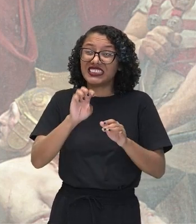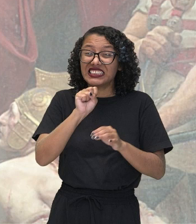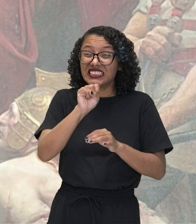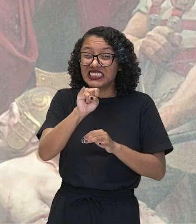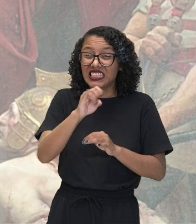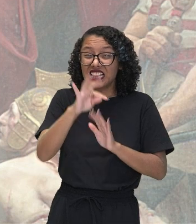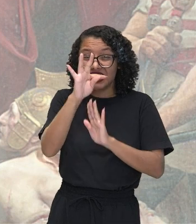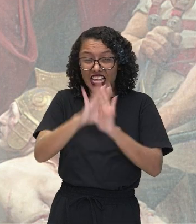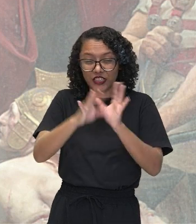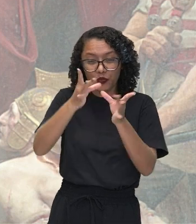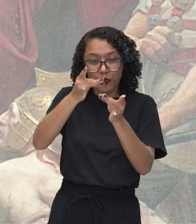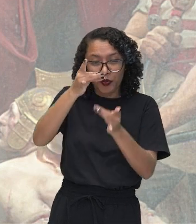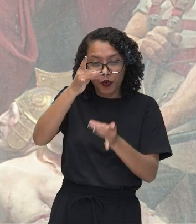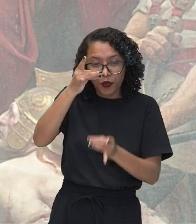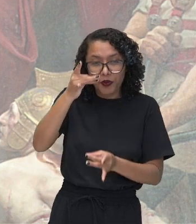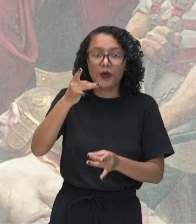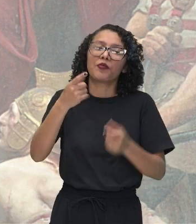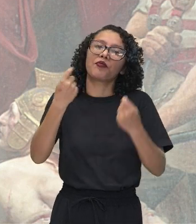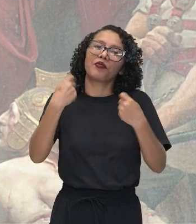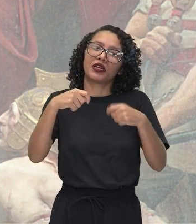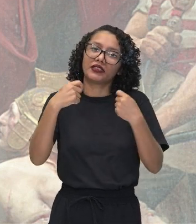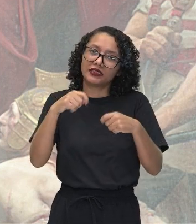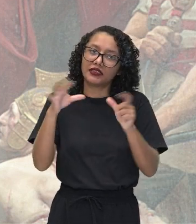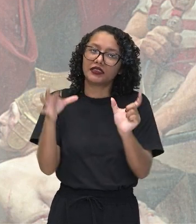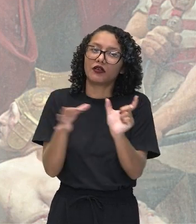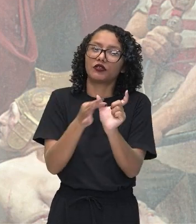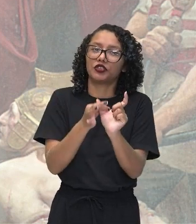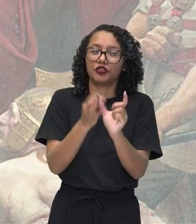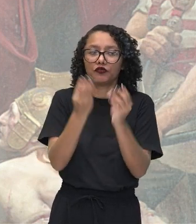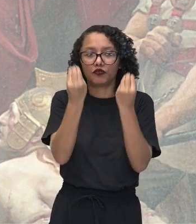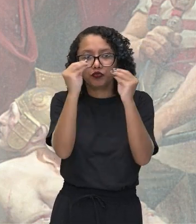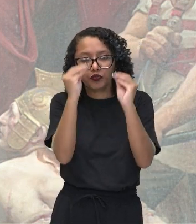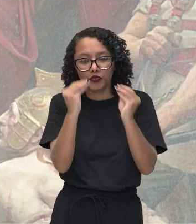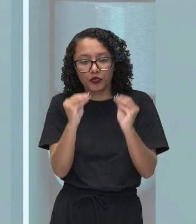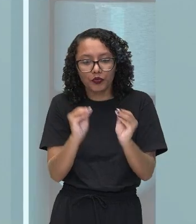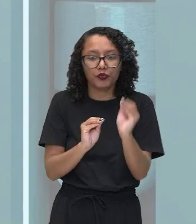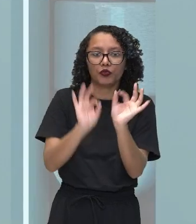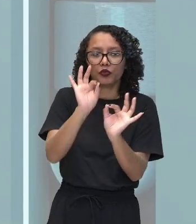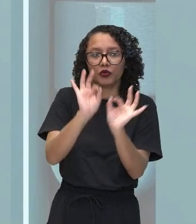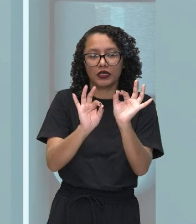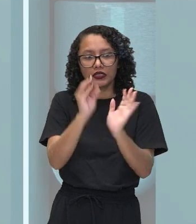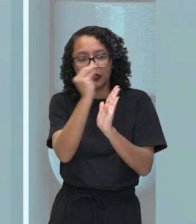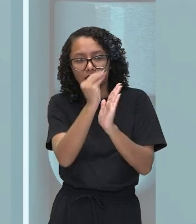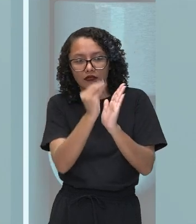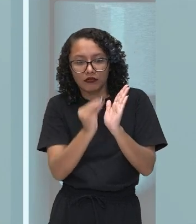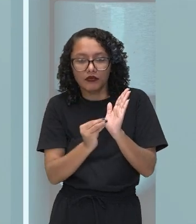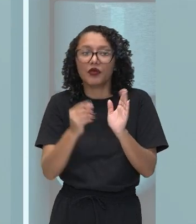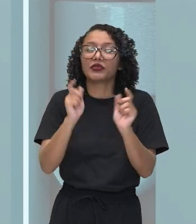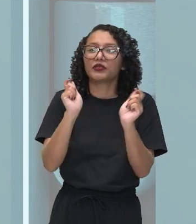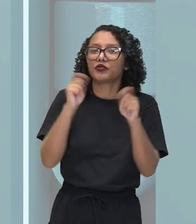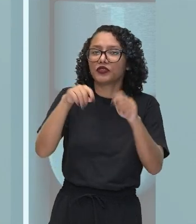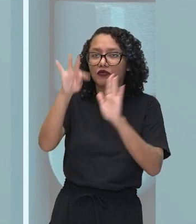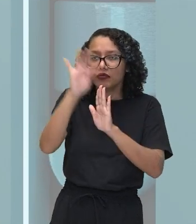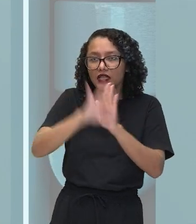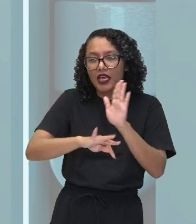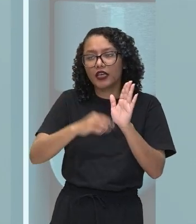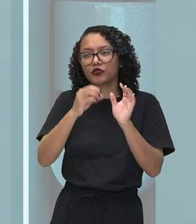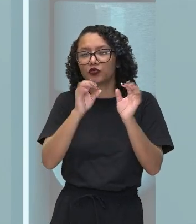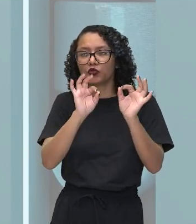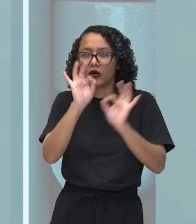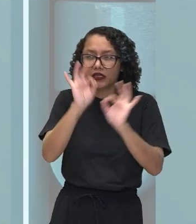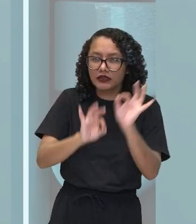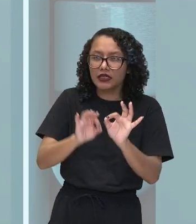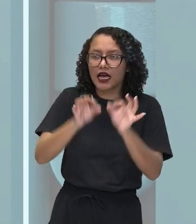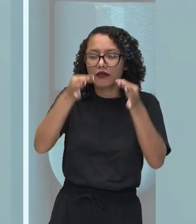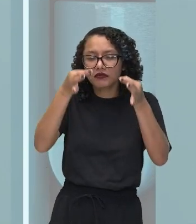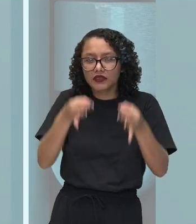consiga indicar ali um desenrolar, um desenvolvimento melhor do seu texto, trazendo ideias e